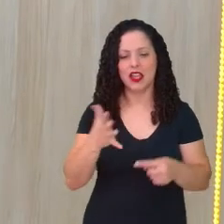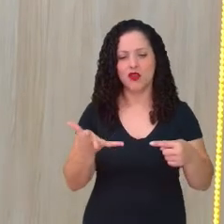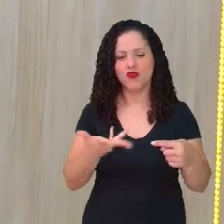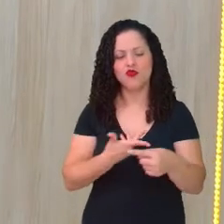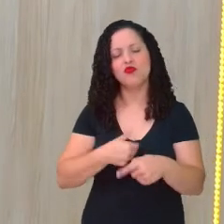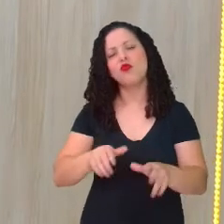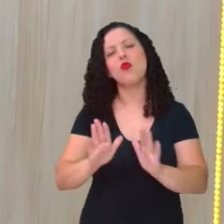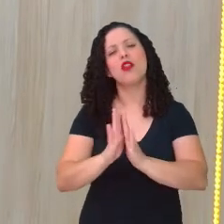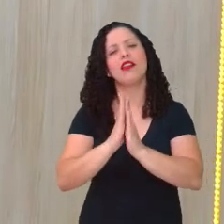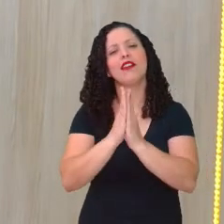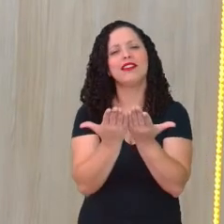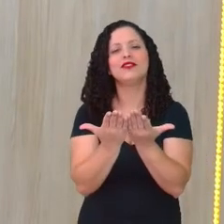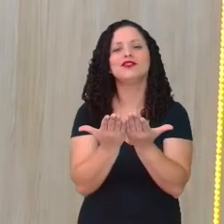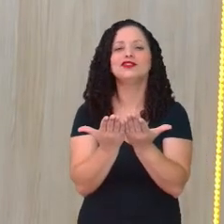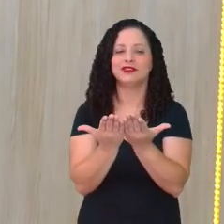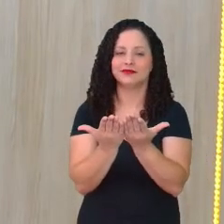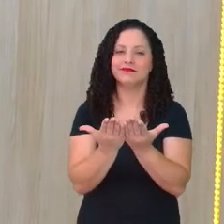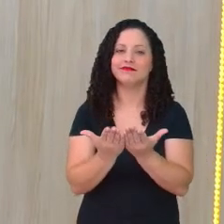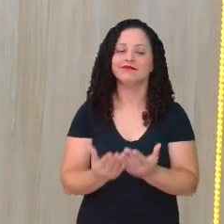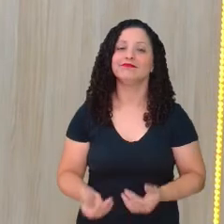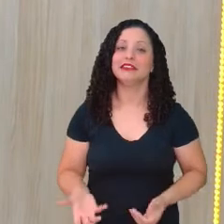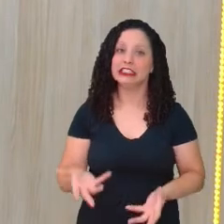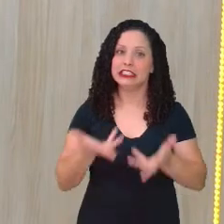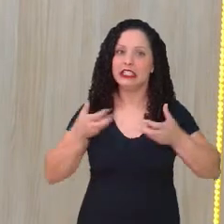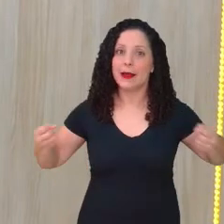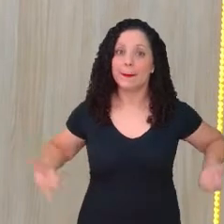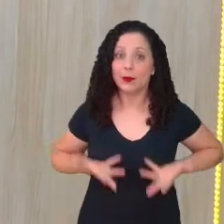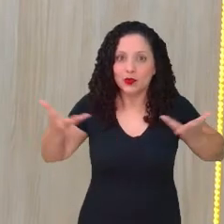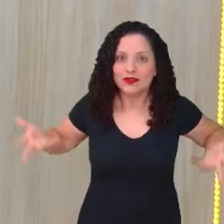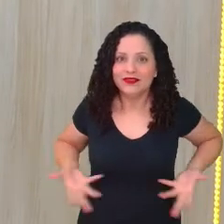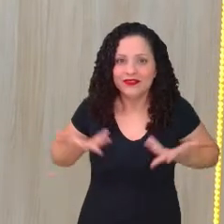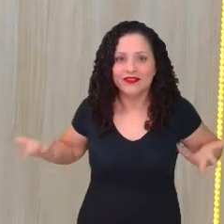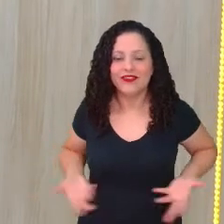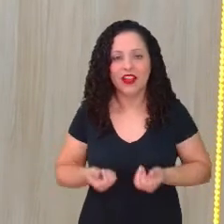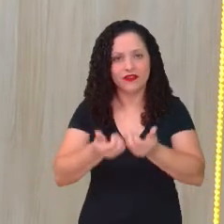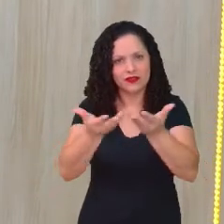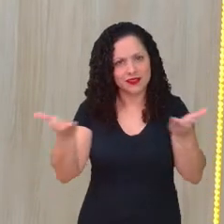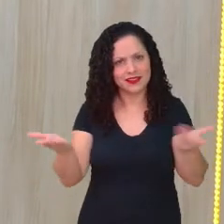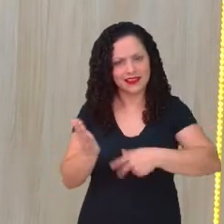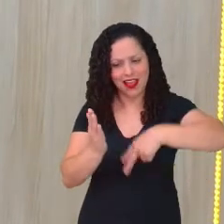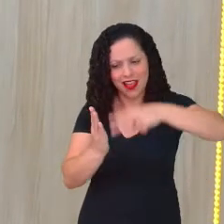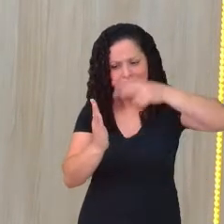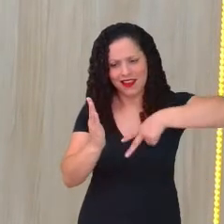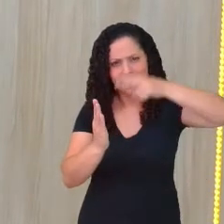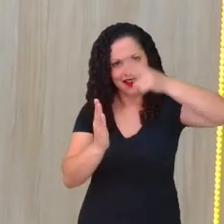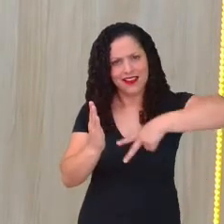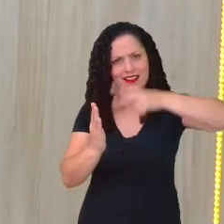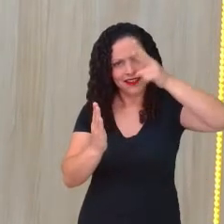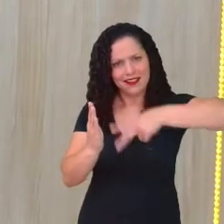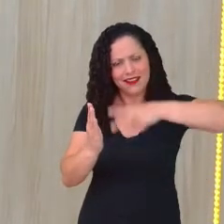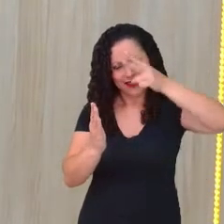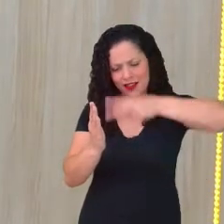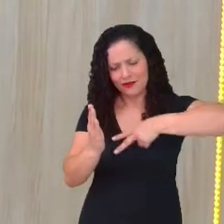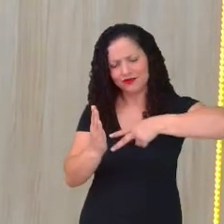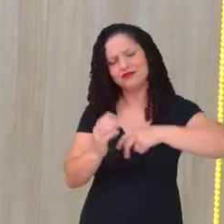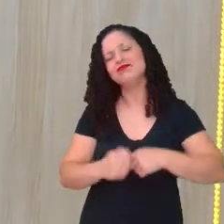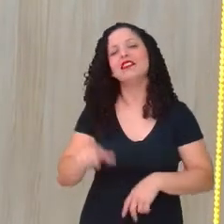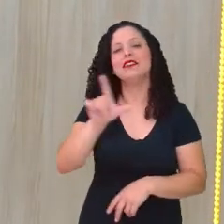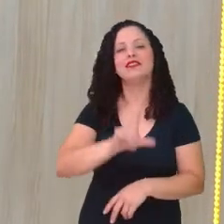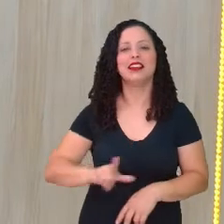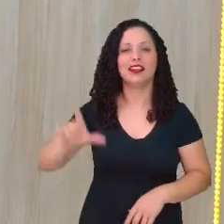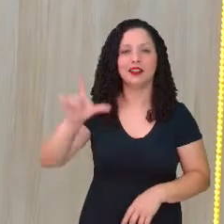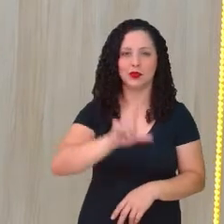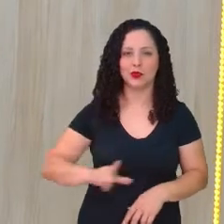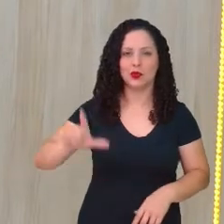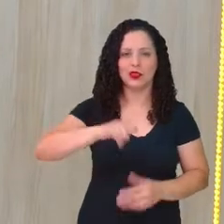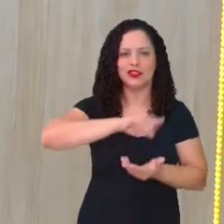não, eu gostaria mesmo era de instigá-los à leitura, a ler literaturas